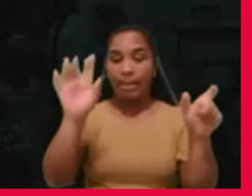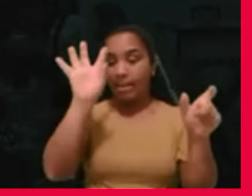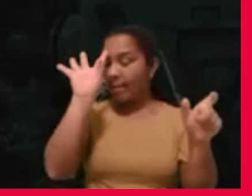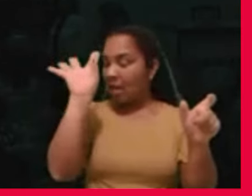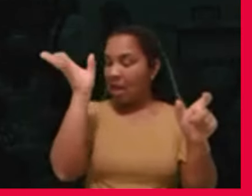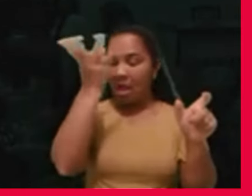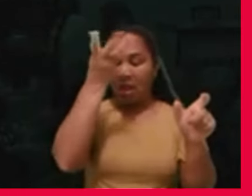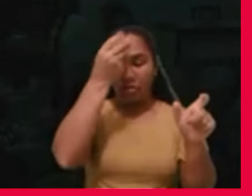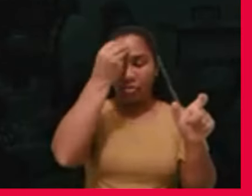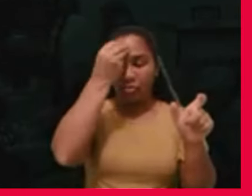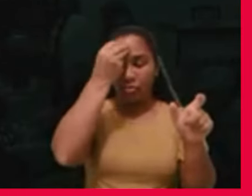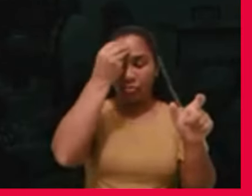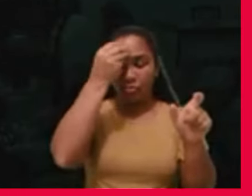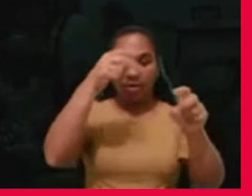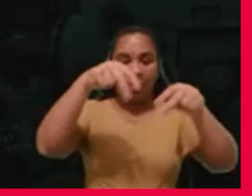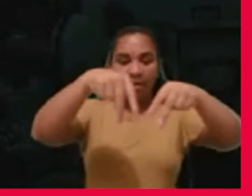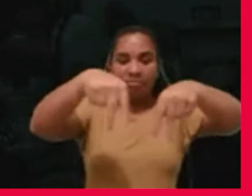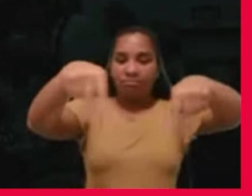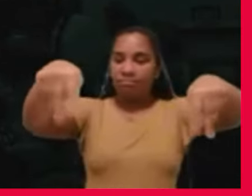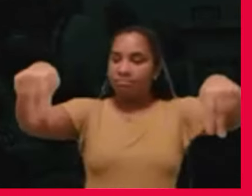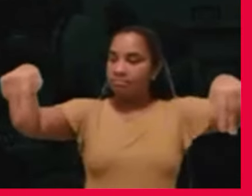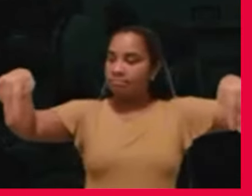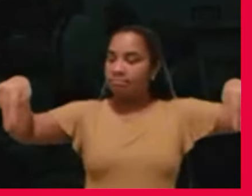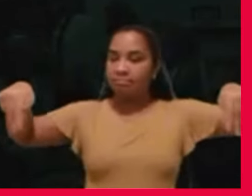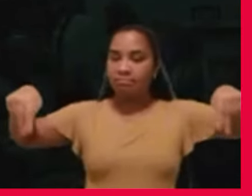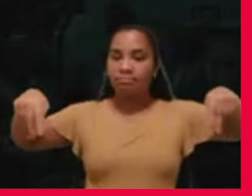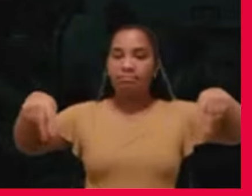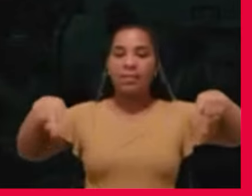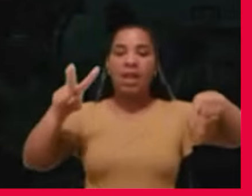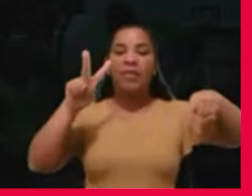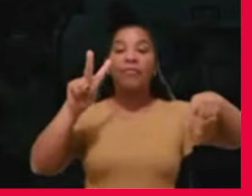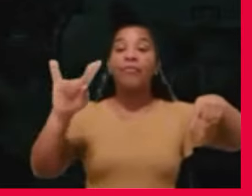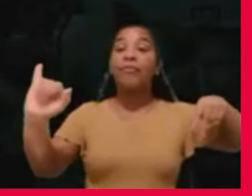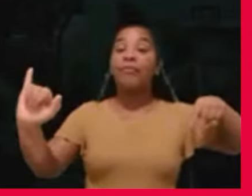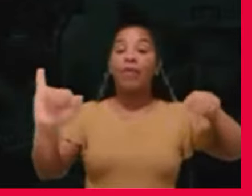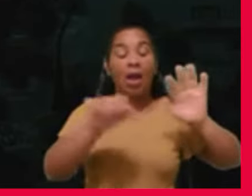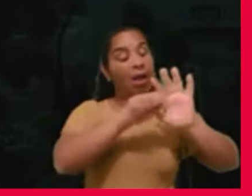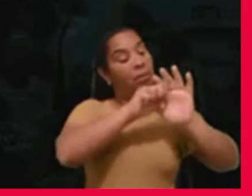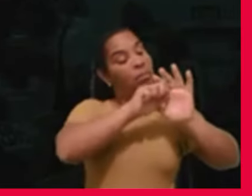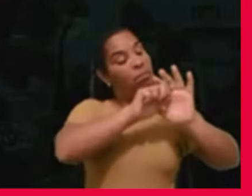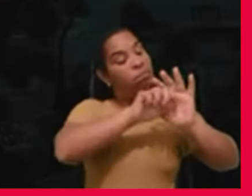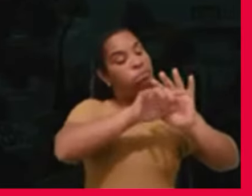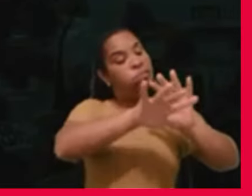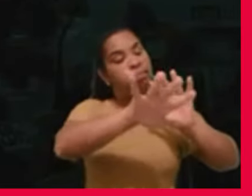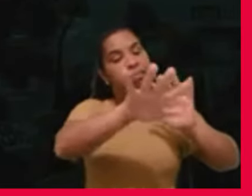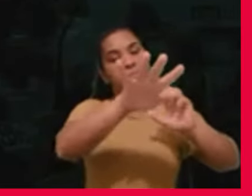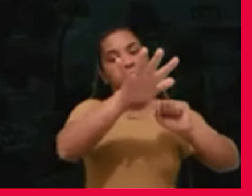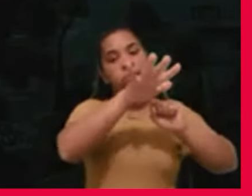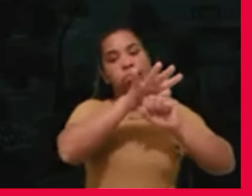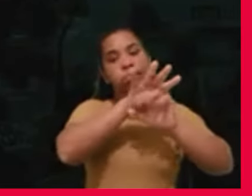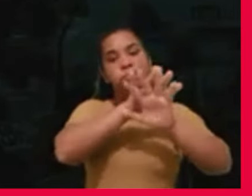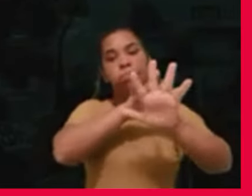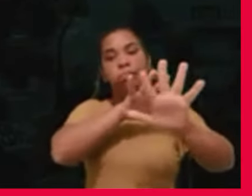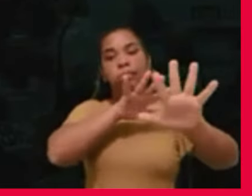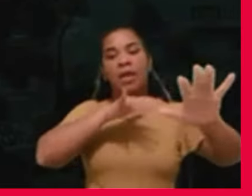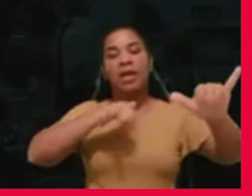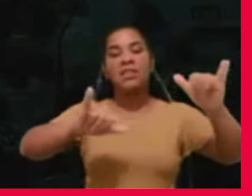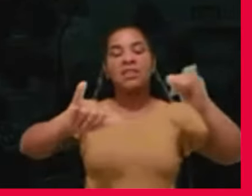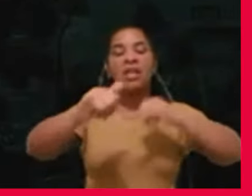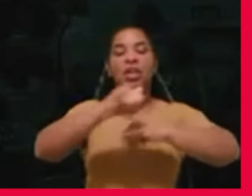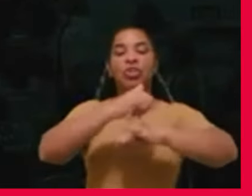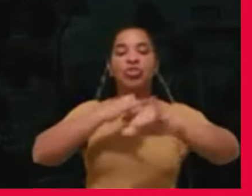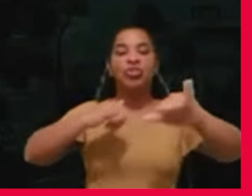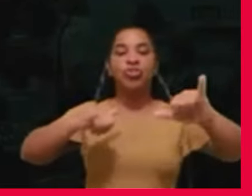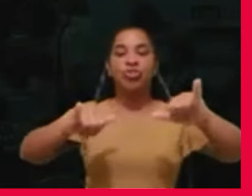esparzir sobre nós as energias do bem de que